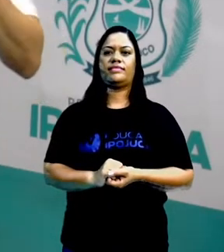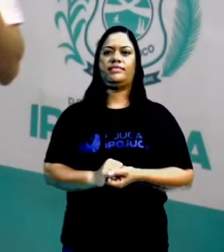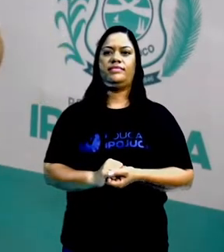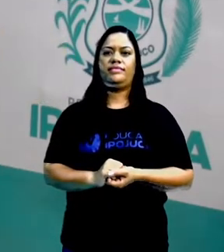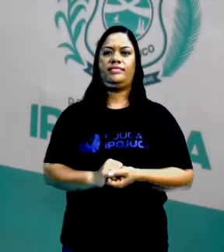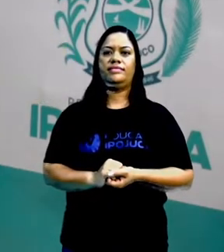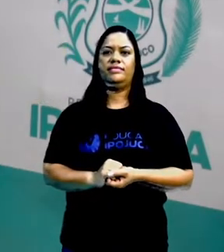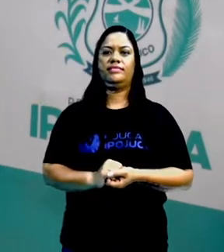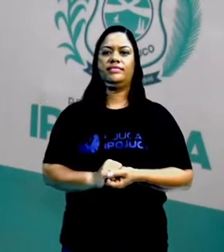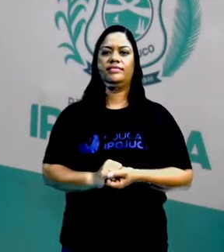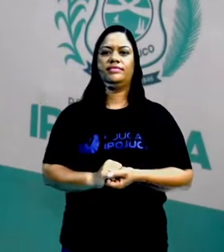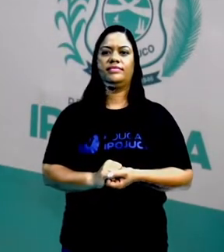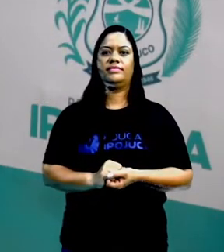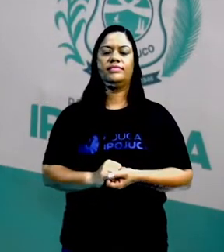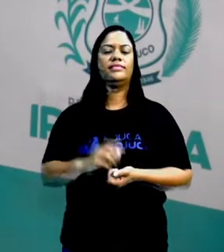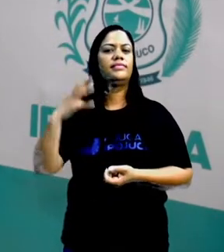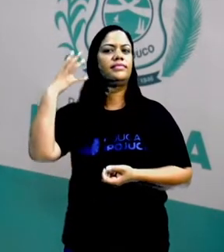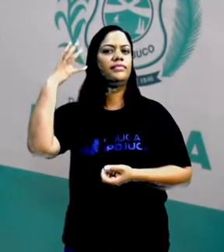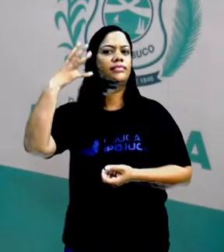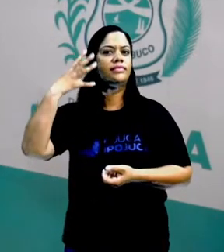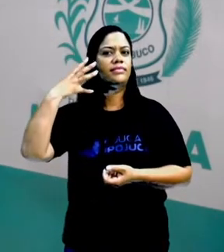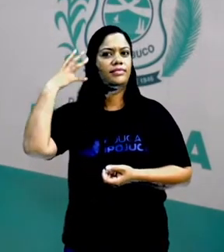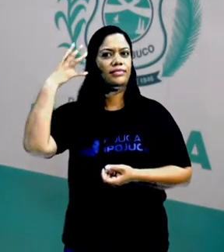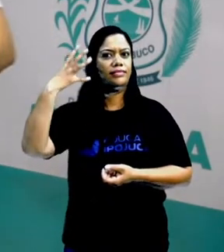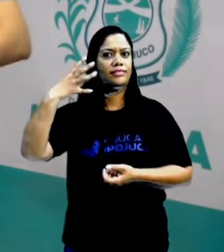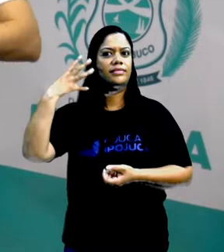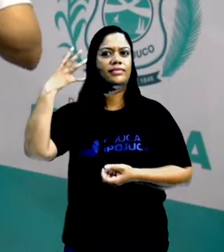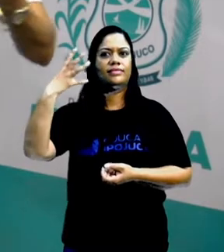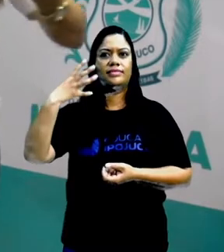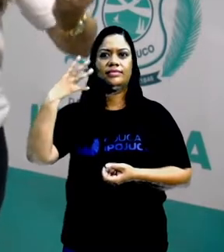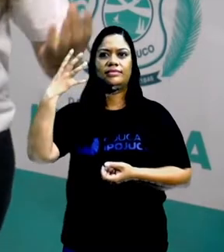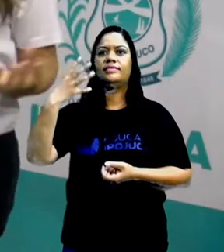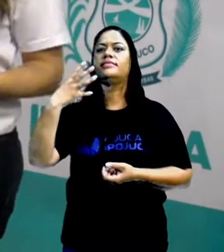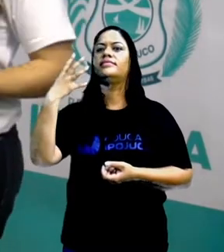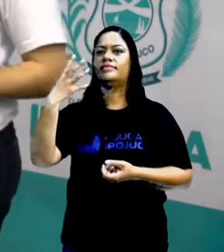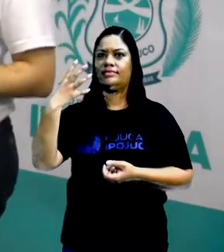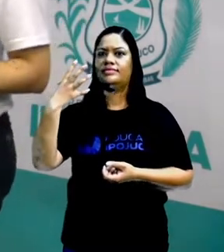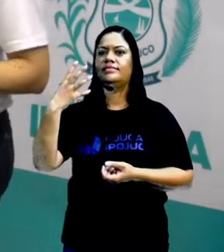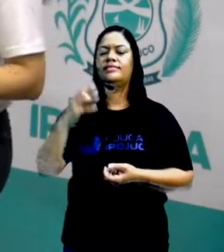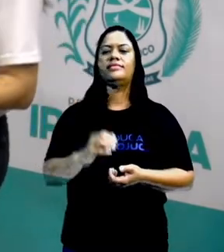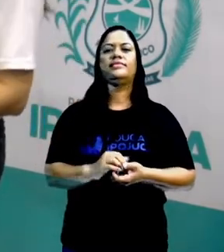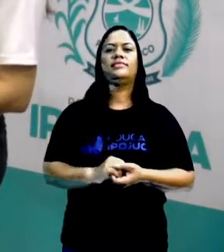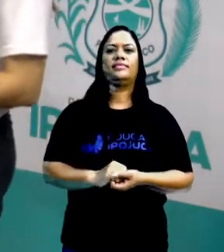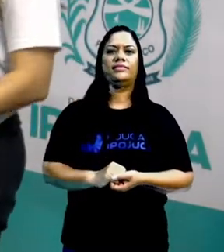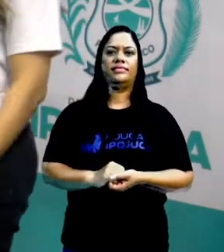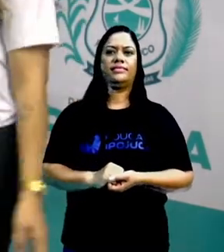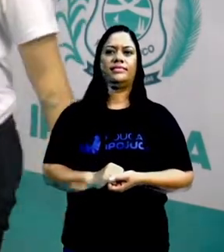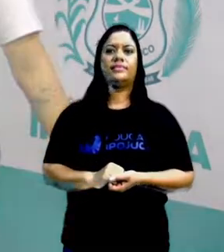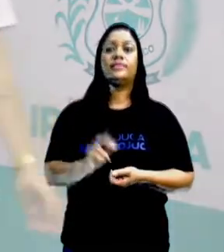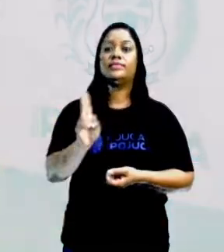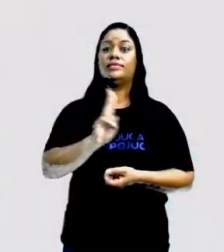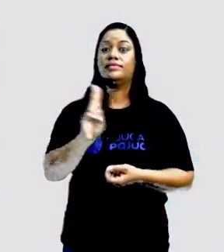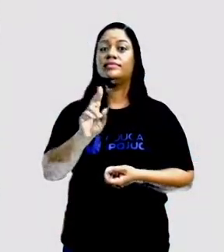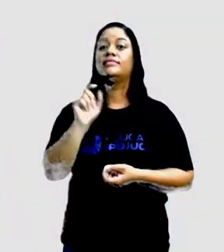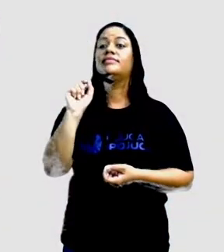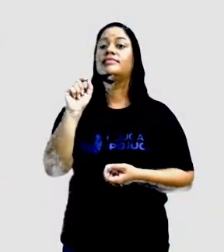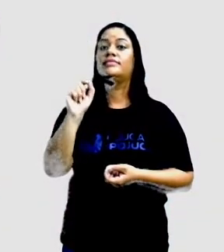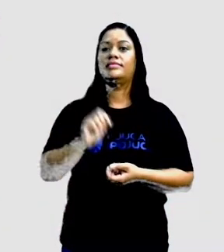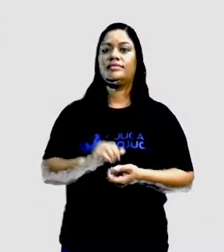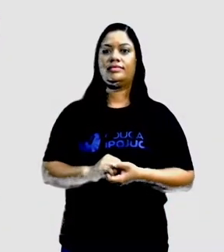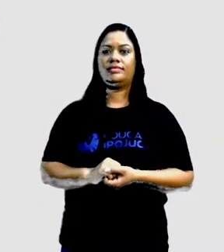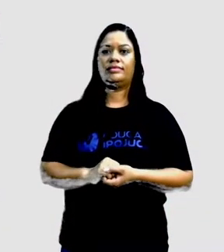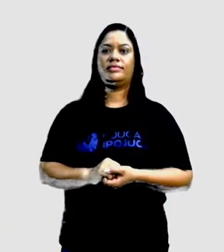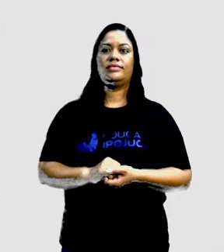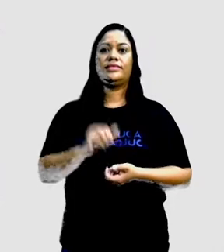causa uma sonoridade. Uma musicalidade. E a isso nós chamamos de quê? De